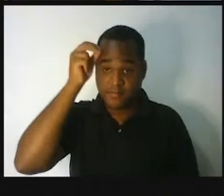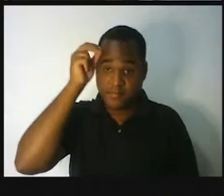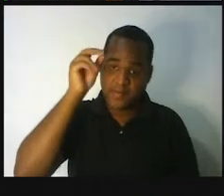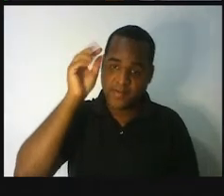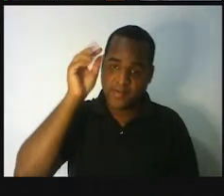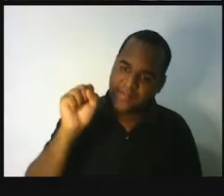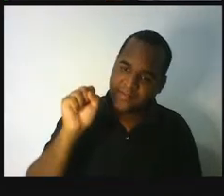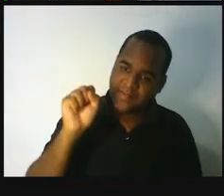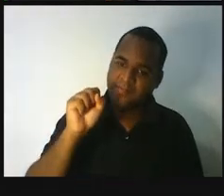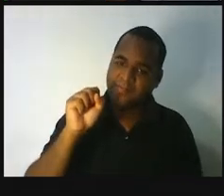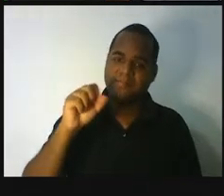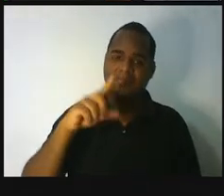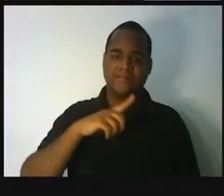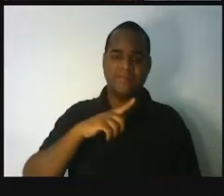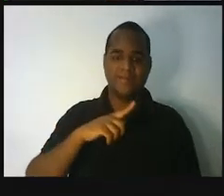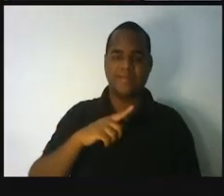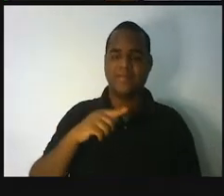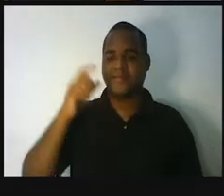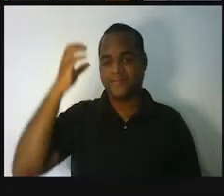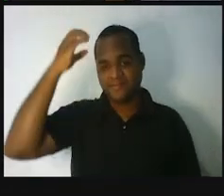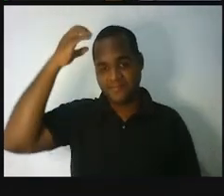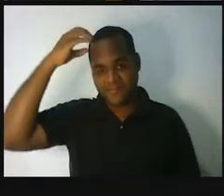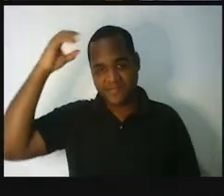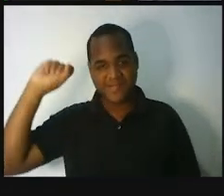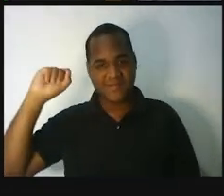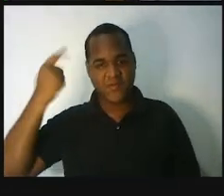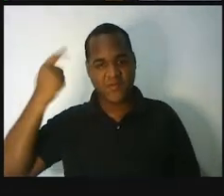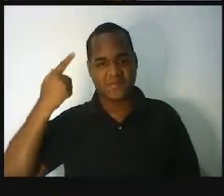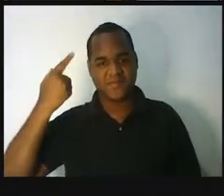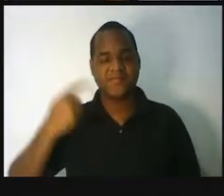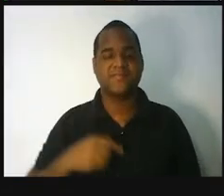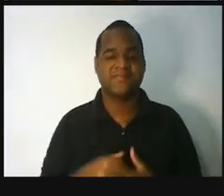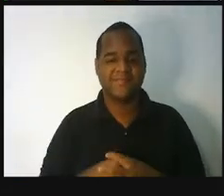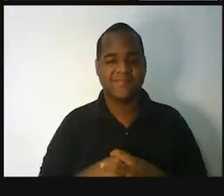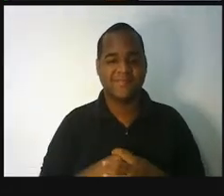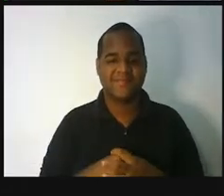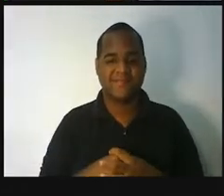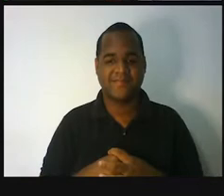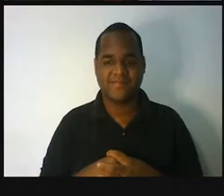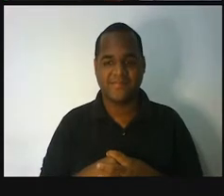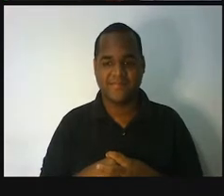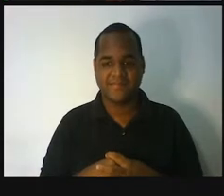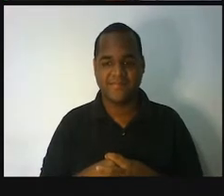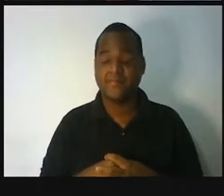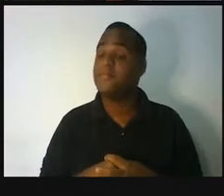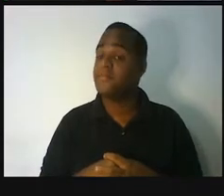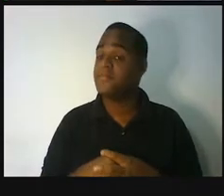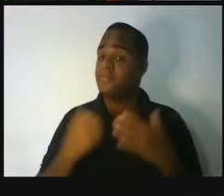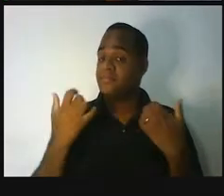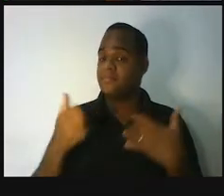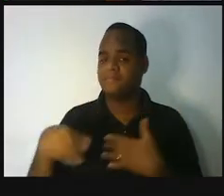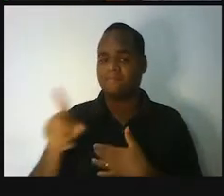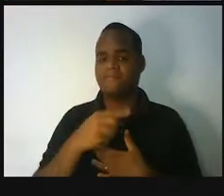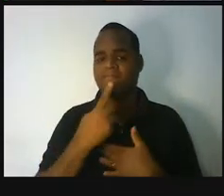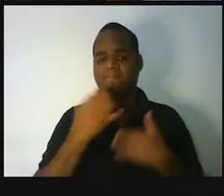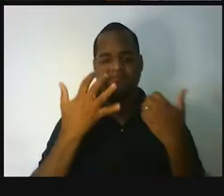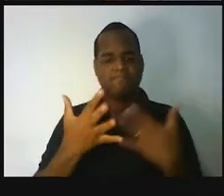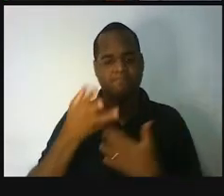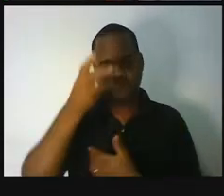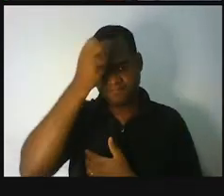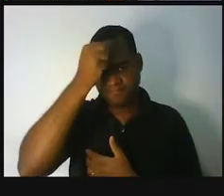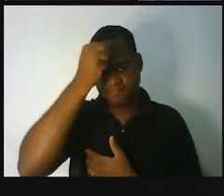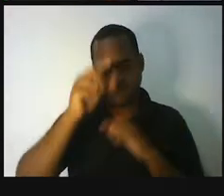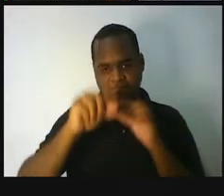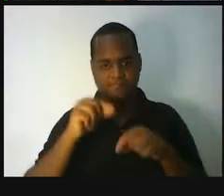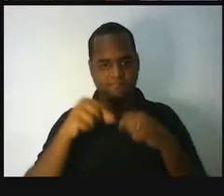Feira de Santana, a nossa queridíssima princesa do setão. Bom, e o que a gente vai aprender nessa